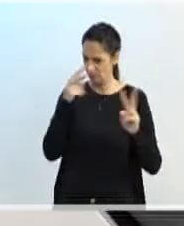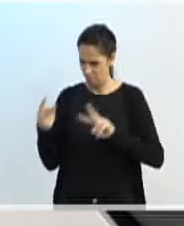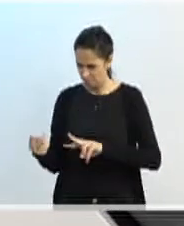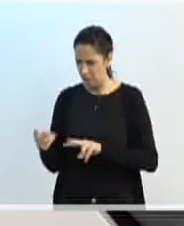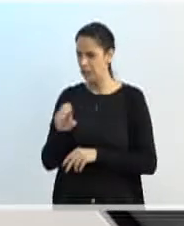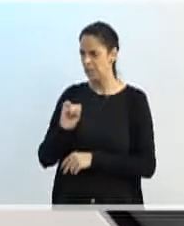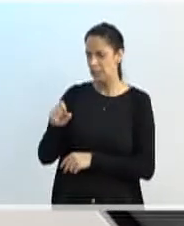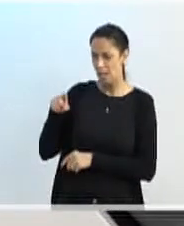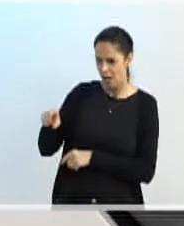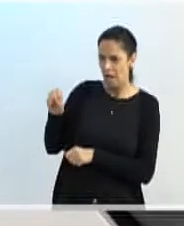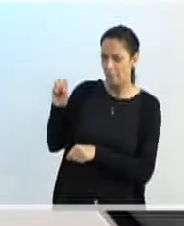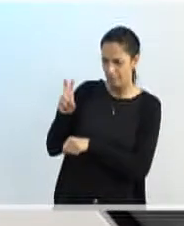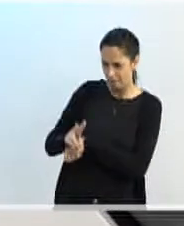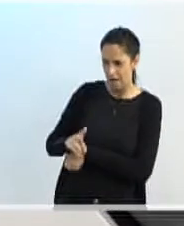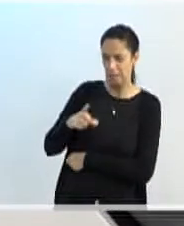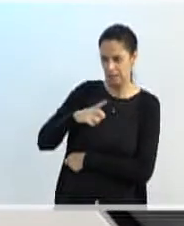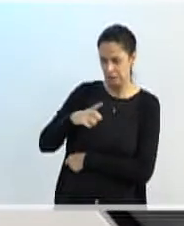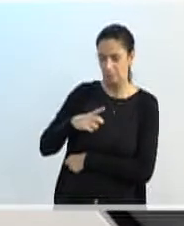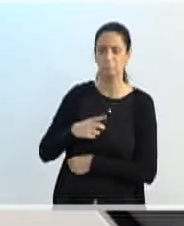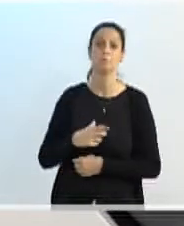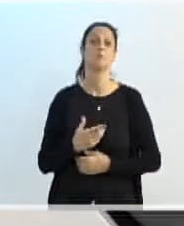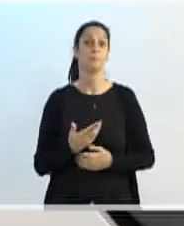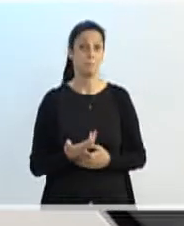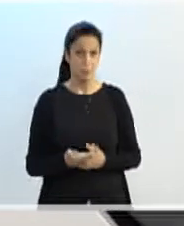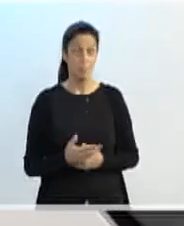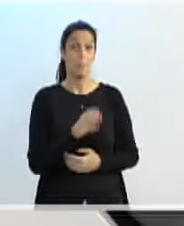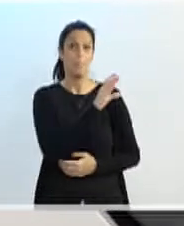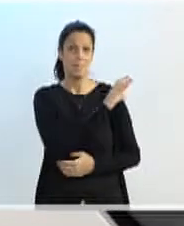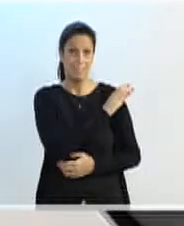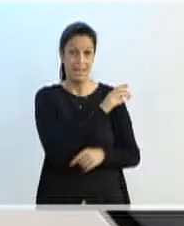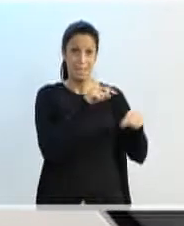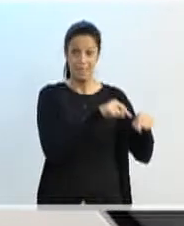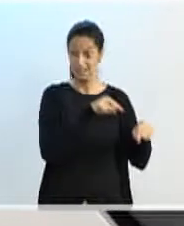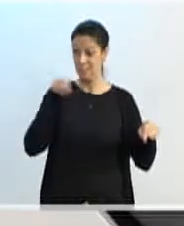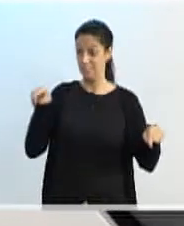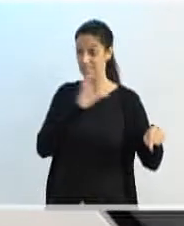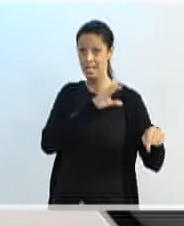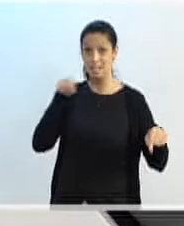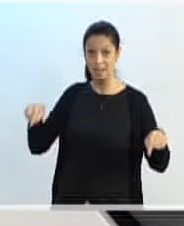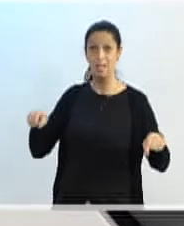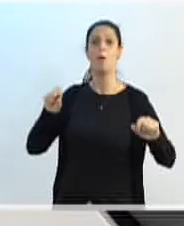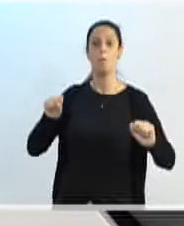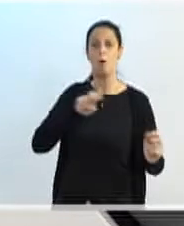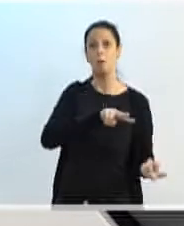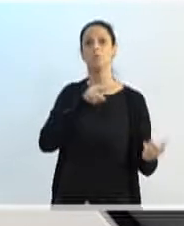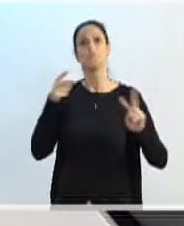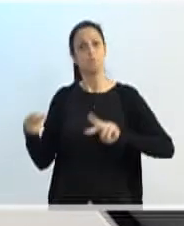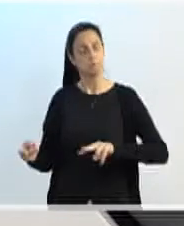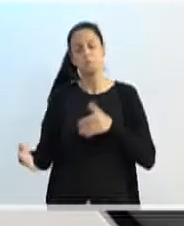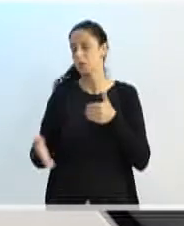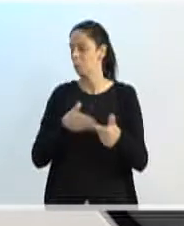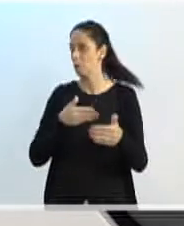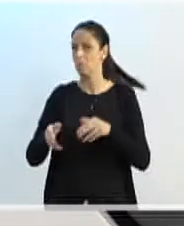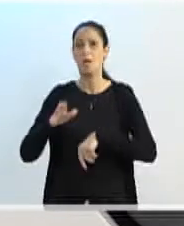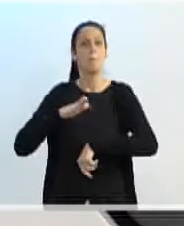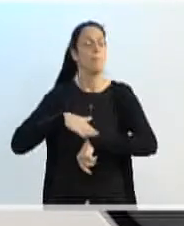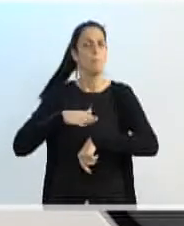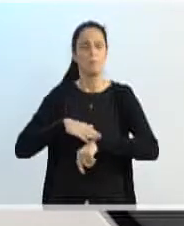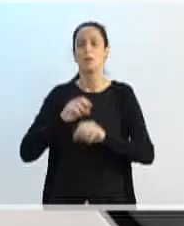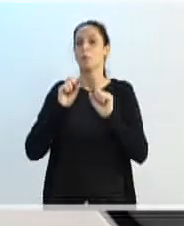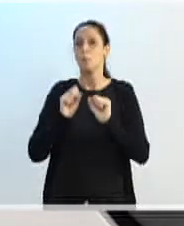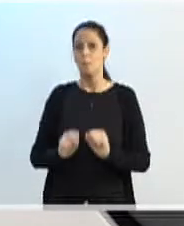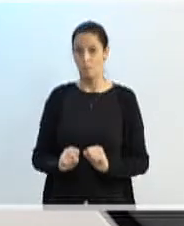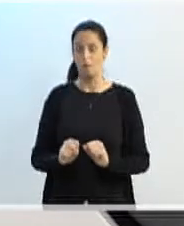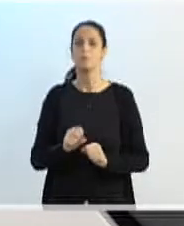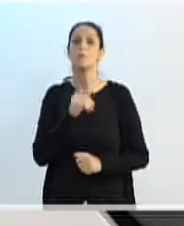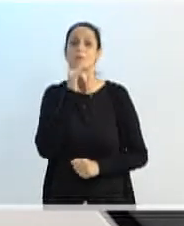a vaga que a pessoa estava buscando? Entre CIs, sim. A família pode intencionar a qualquer momento, desde que a criança esteja frequentando,